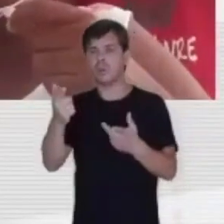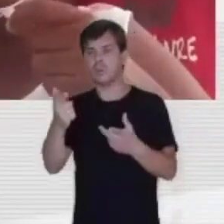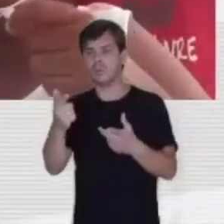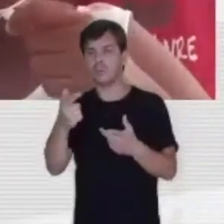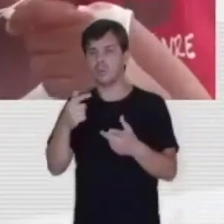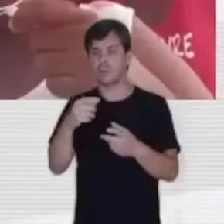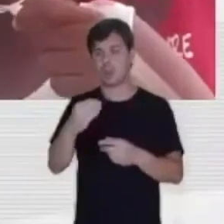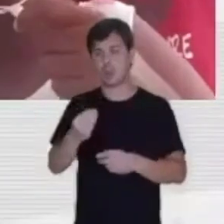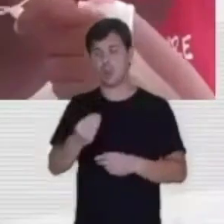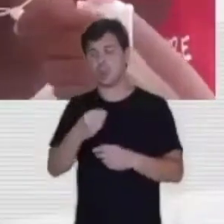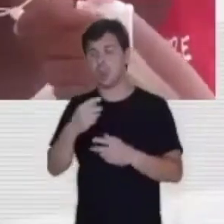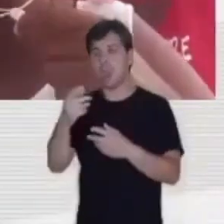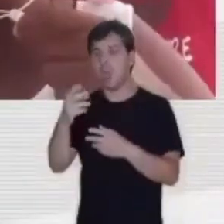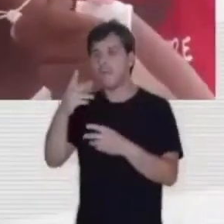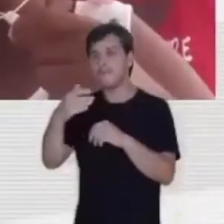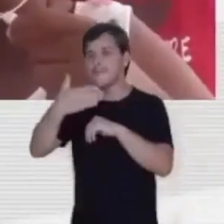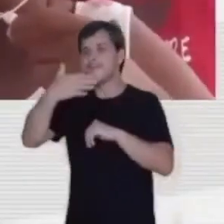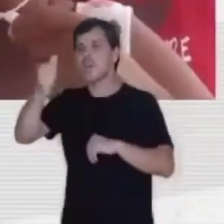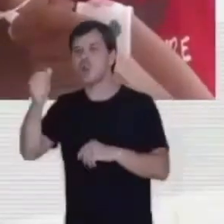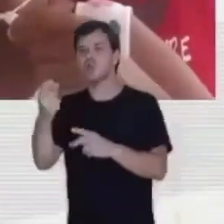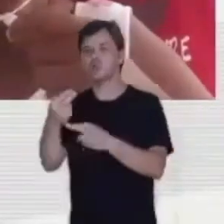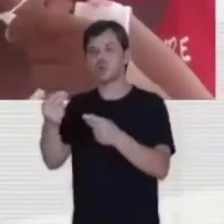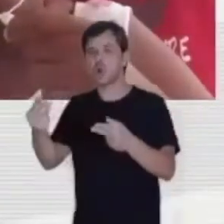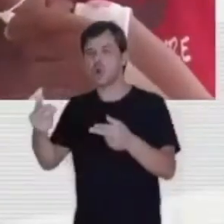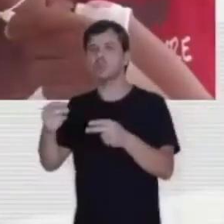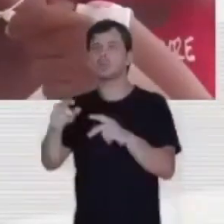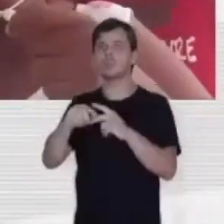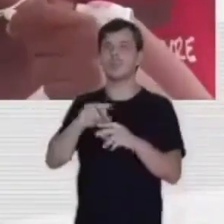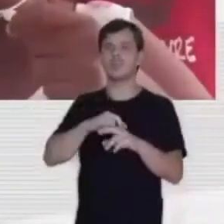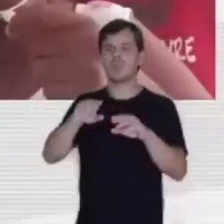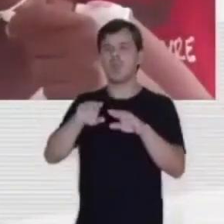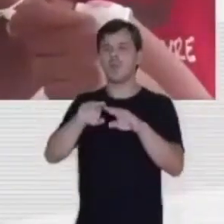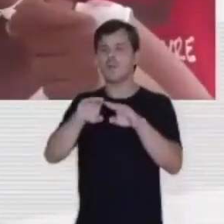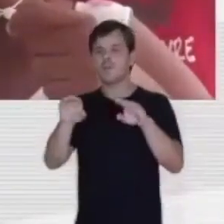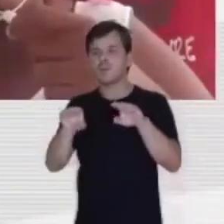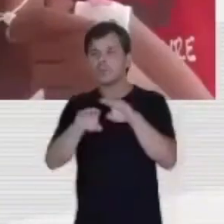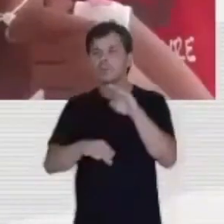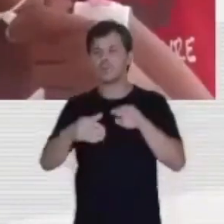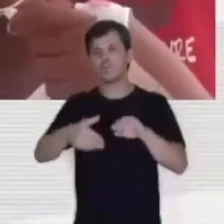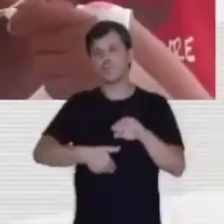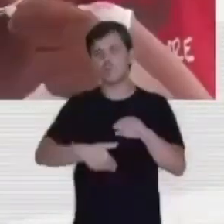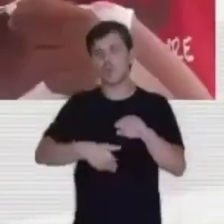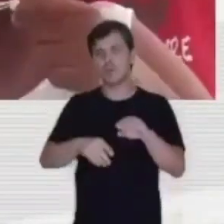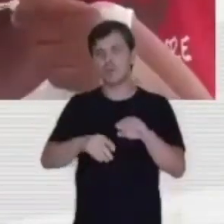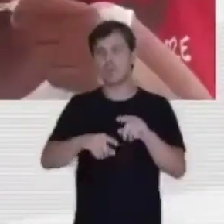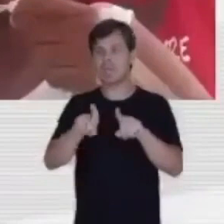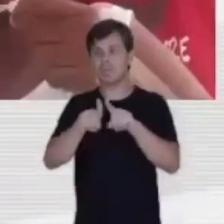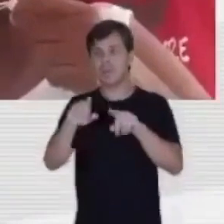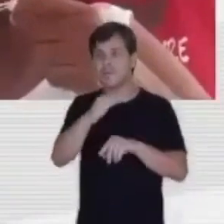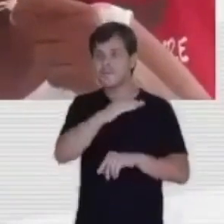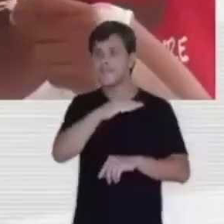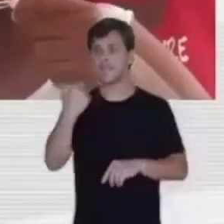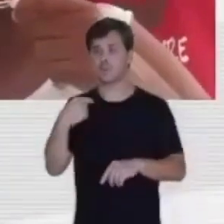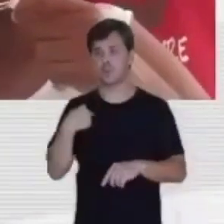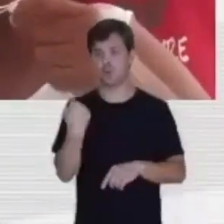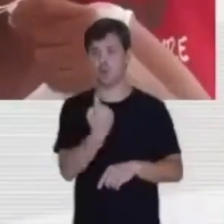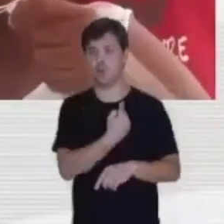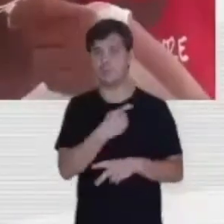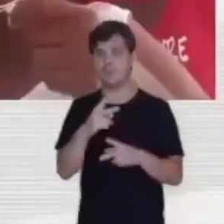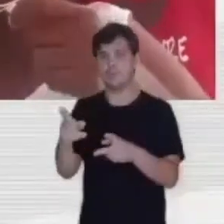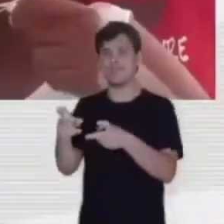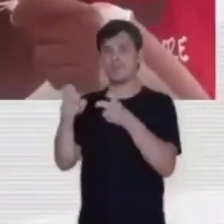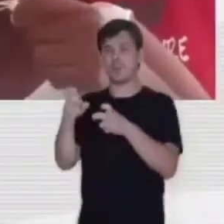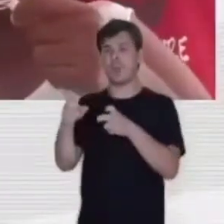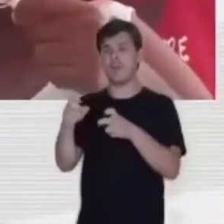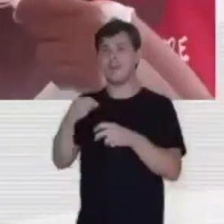detrimento da vida, gerando fome, desigualdades e discriminações. E morte. E nós estamos vendo